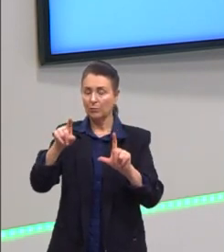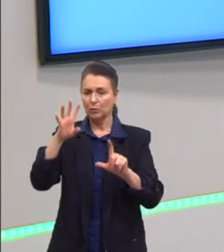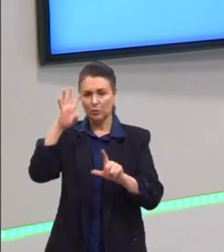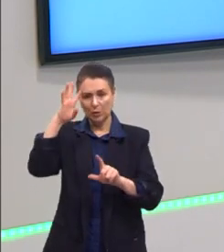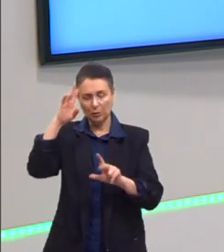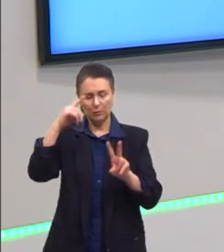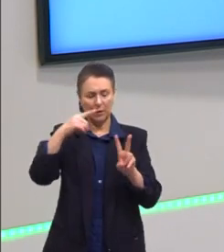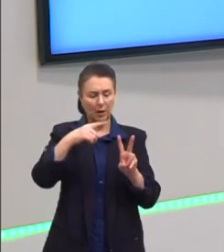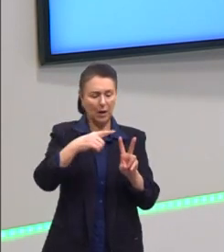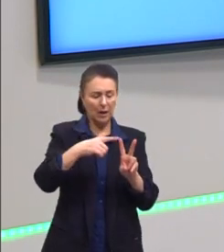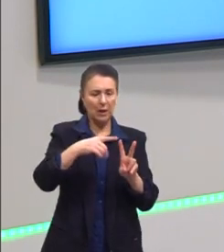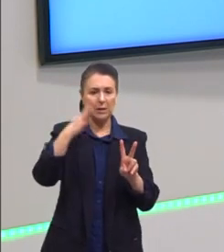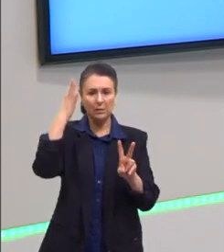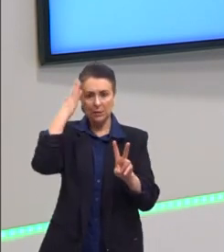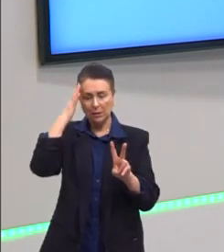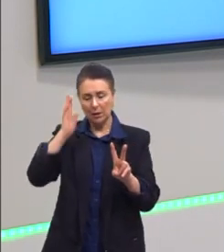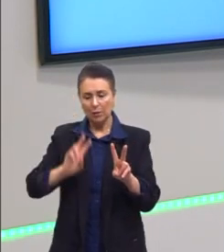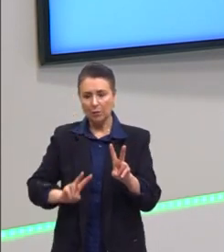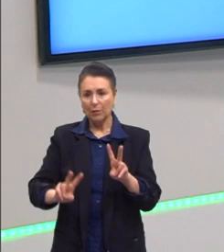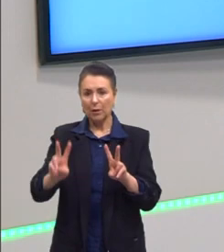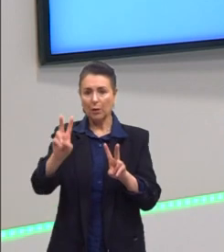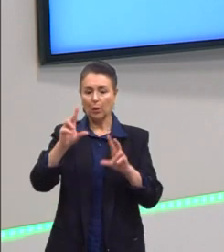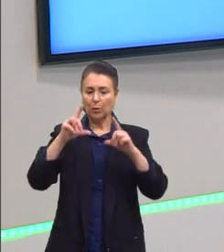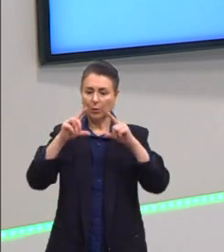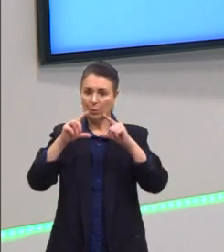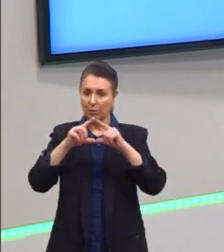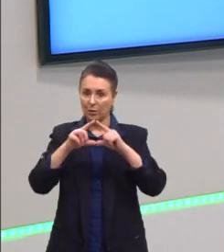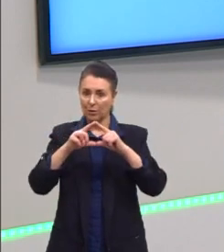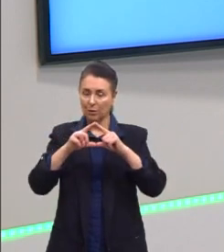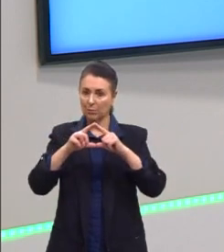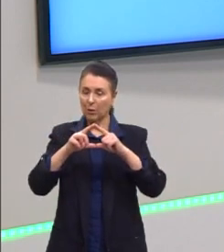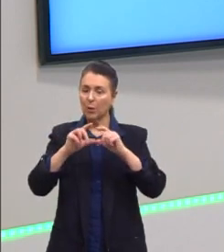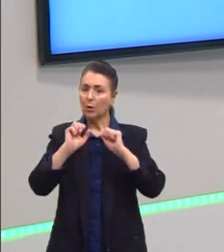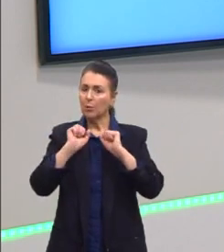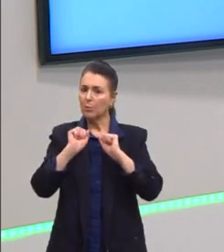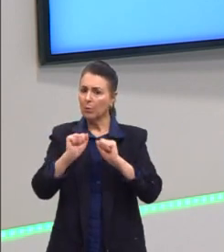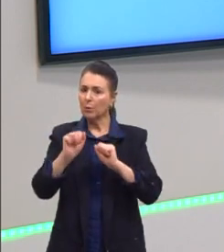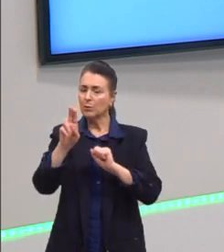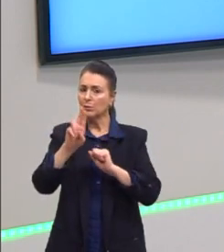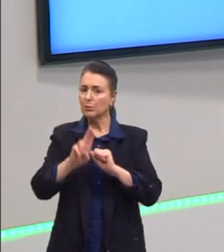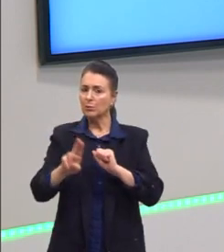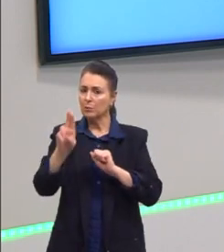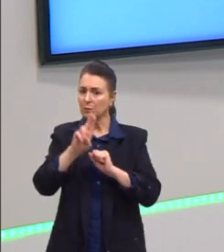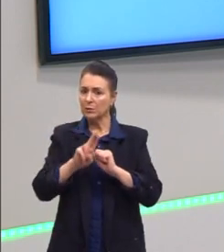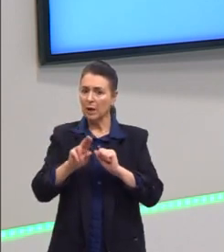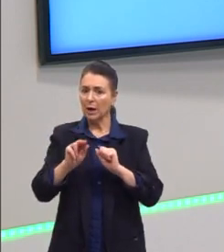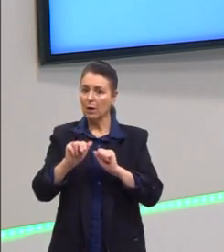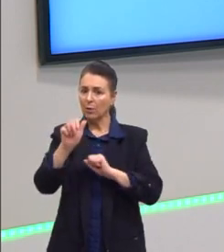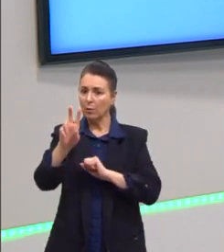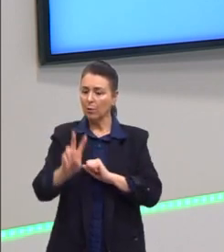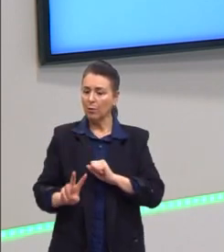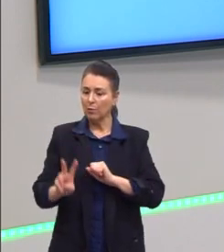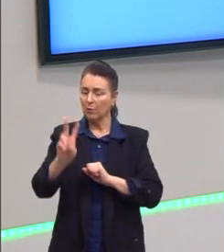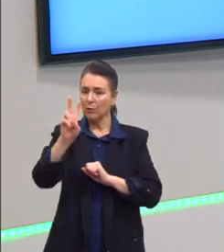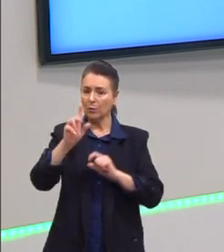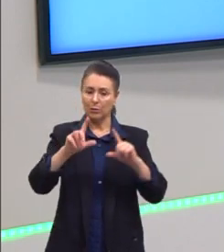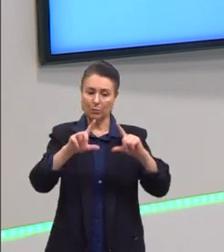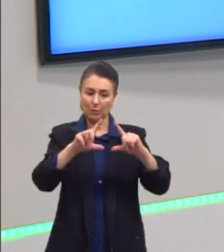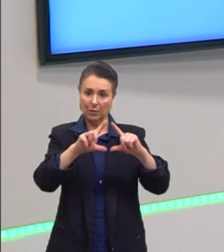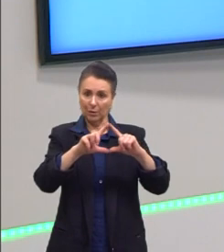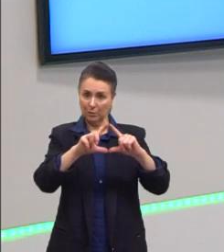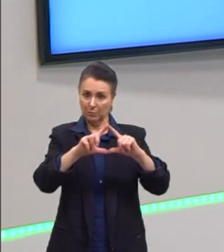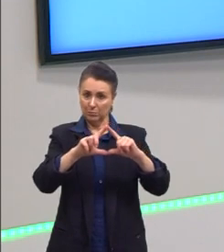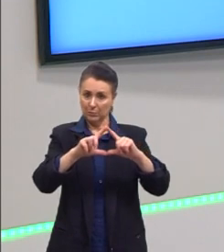raízes, eu já sei qual é o valor do delta, eu posso simplesmente puxar o valor do delta para cá. Nós resolvemos o delta